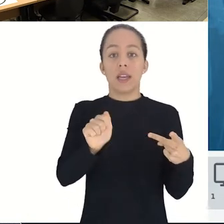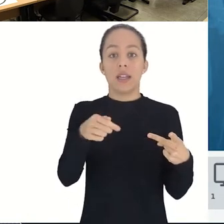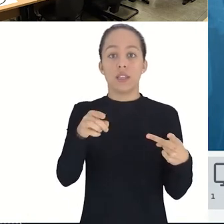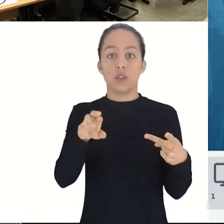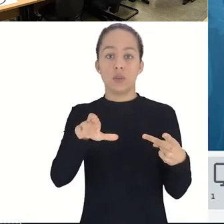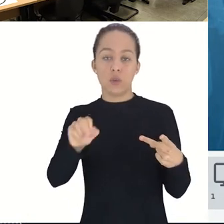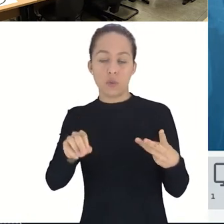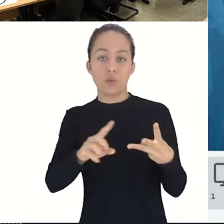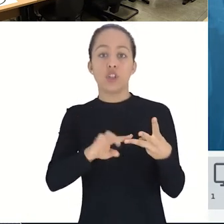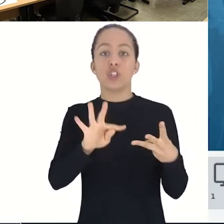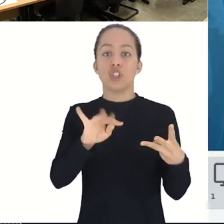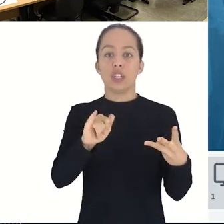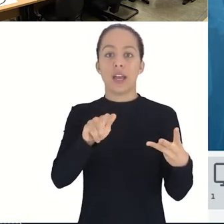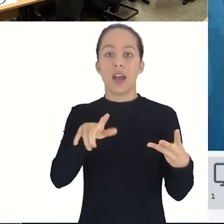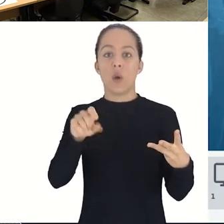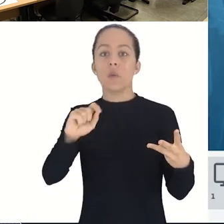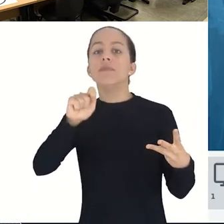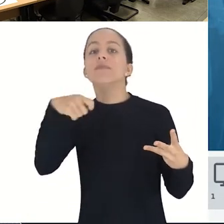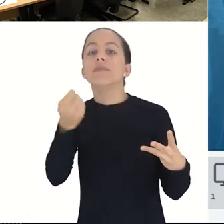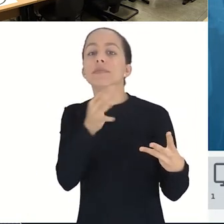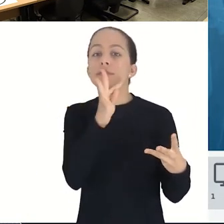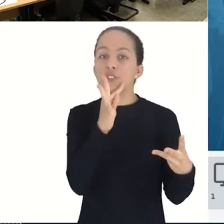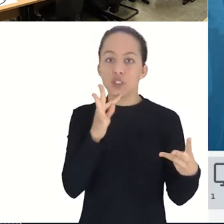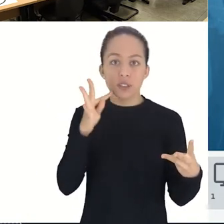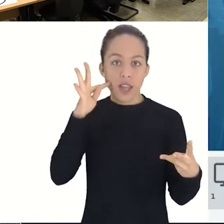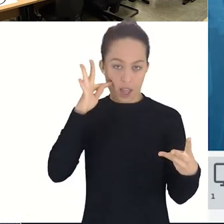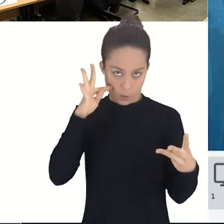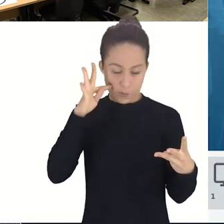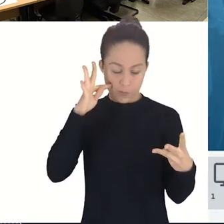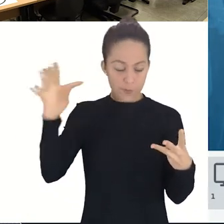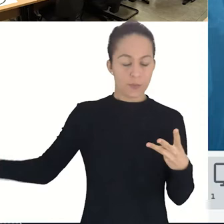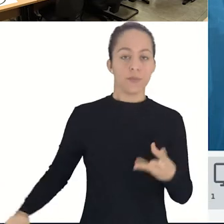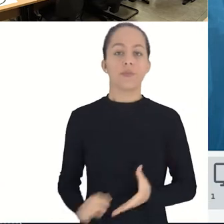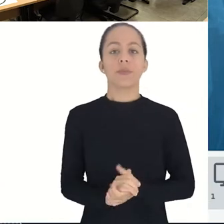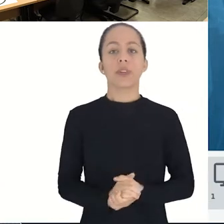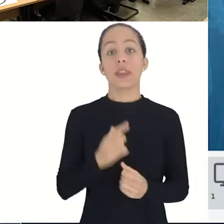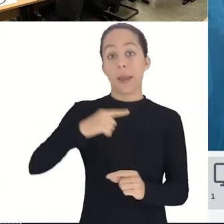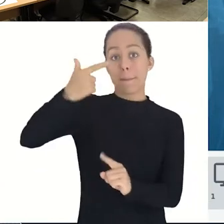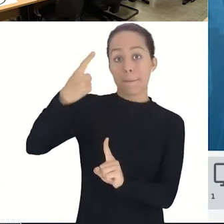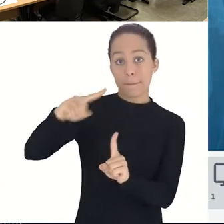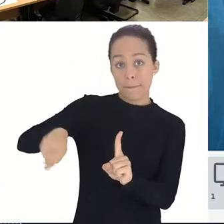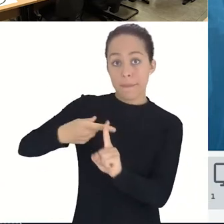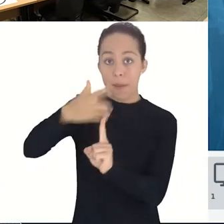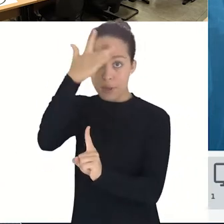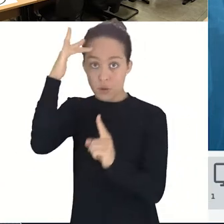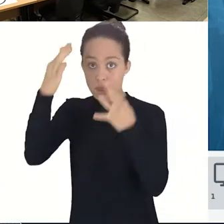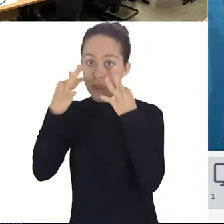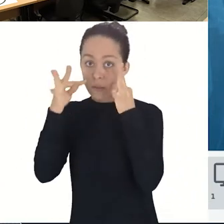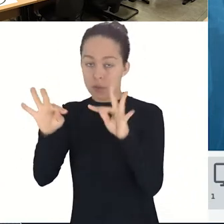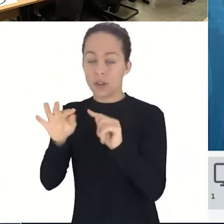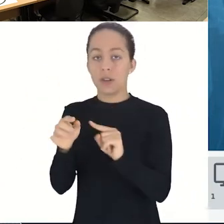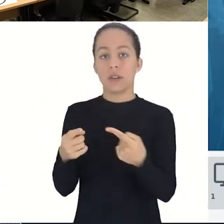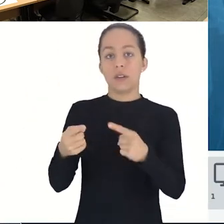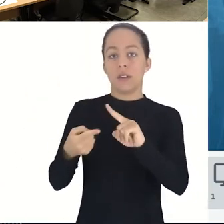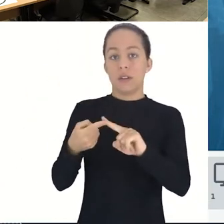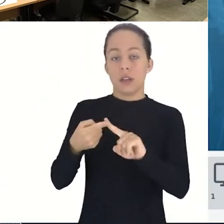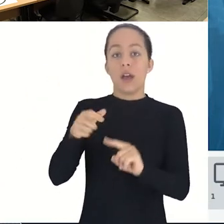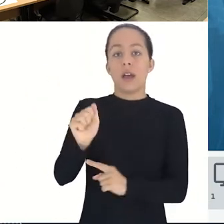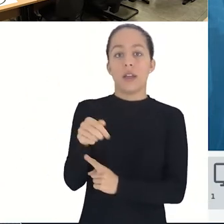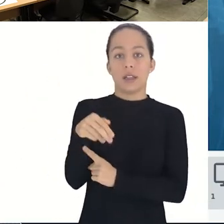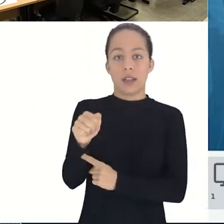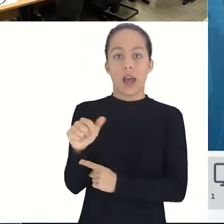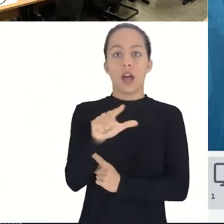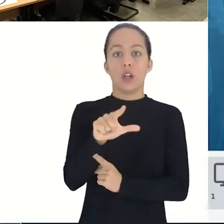Leandra Amaral Klein, Tiago Corrente Souza, e acompanhado pelas testemunhas Ana